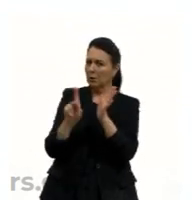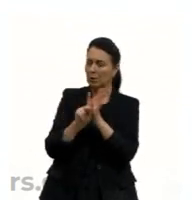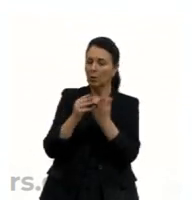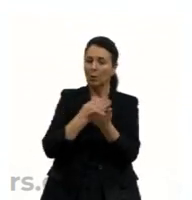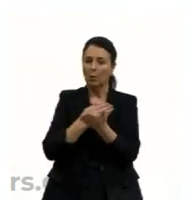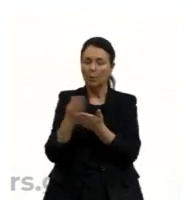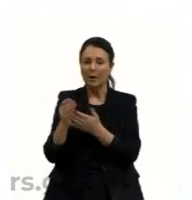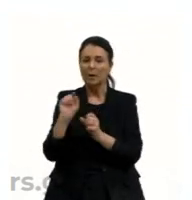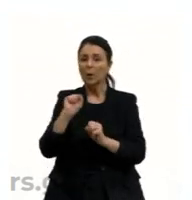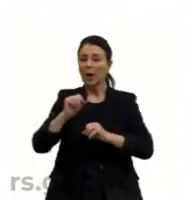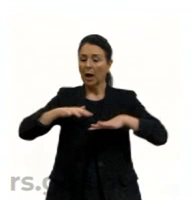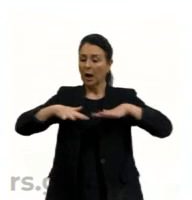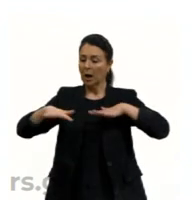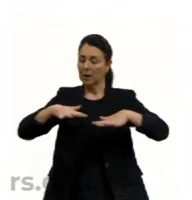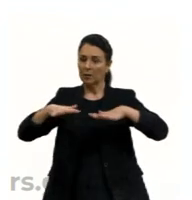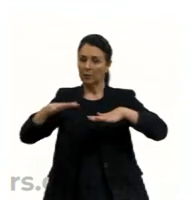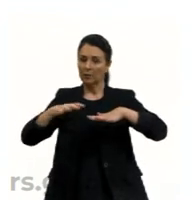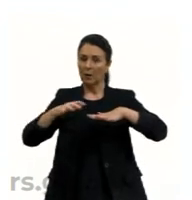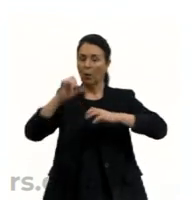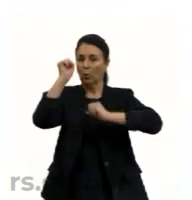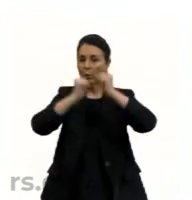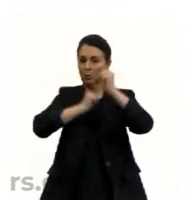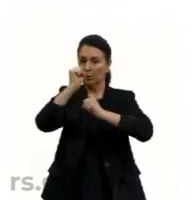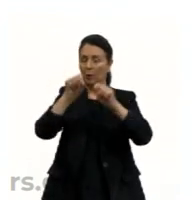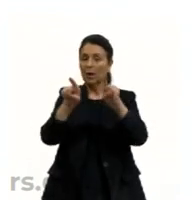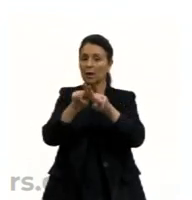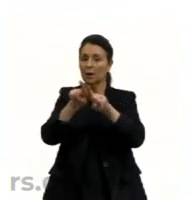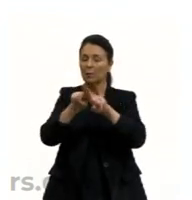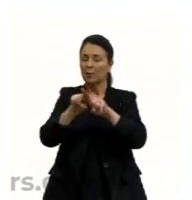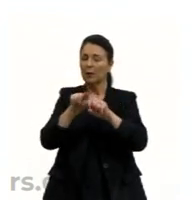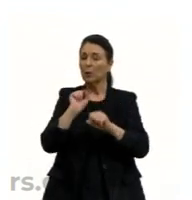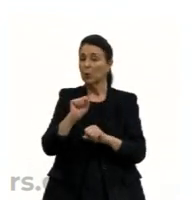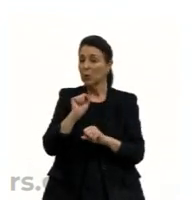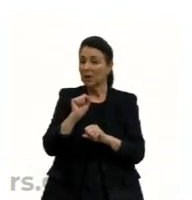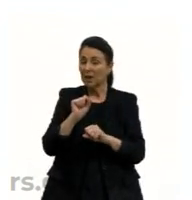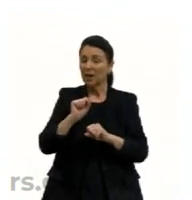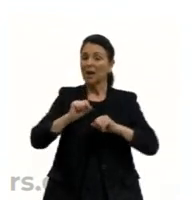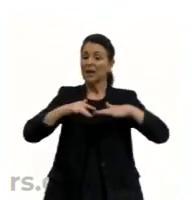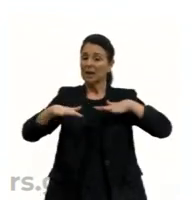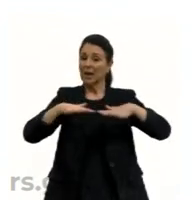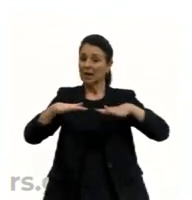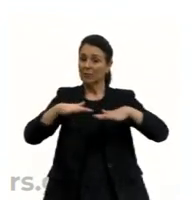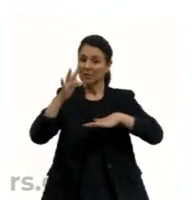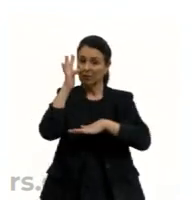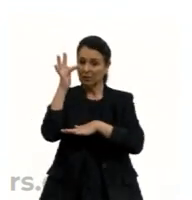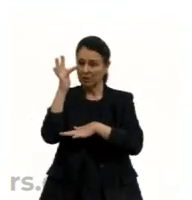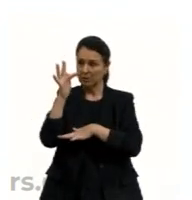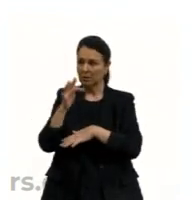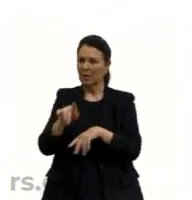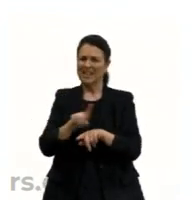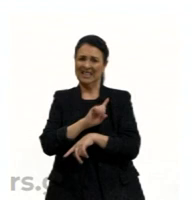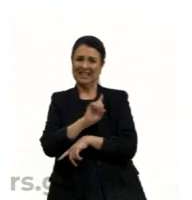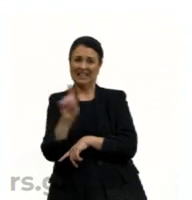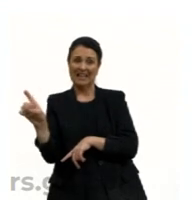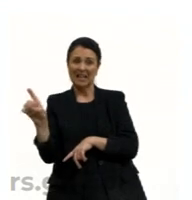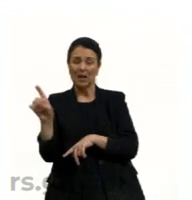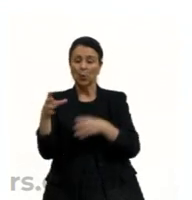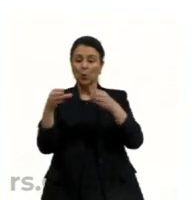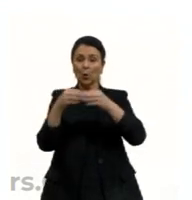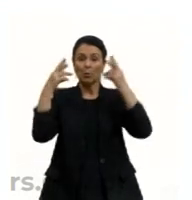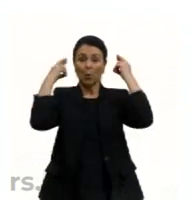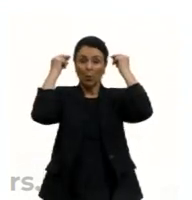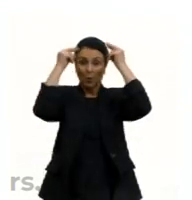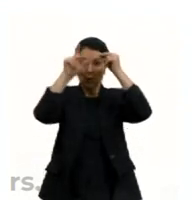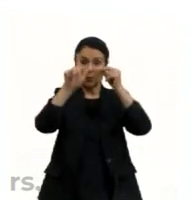Industrial e da Revolução Francesa. Aí vocês vão me falar, não, mas os gregos já falavam em sociedade. Falavam. Mas cada